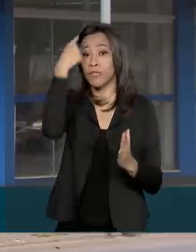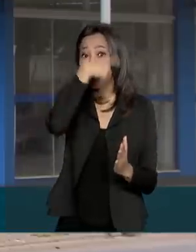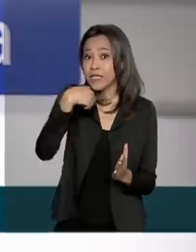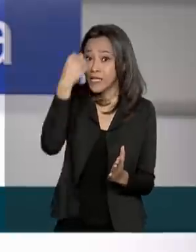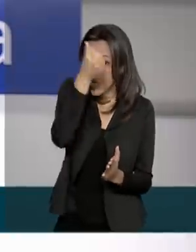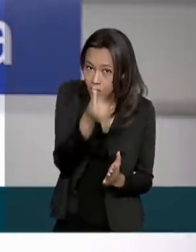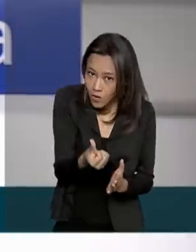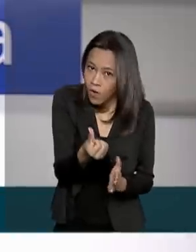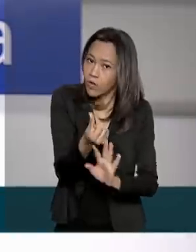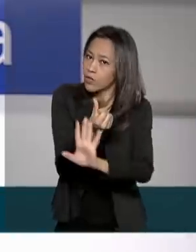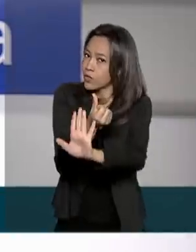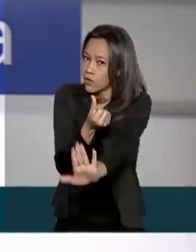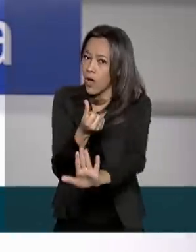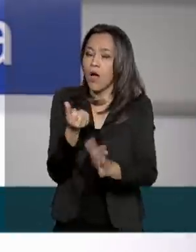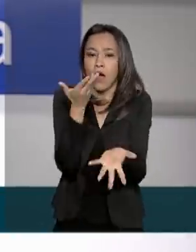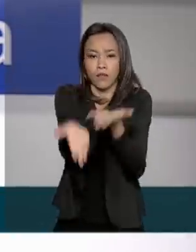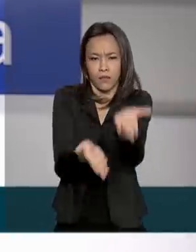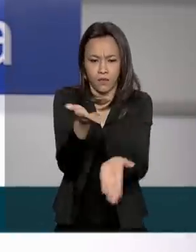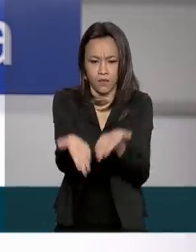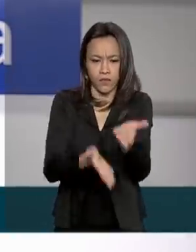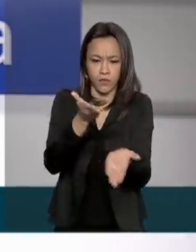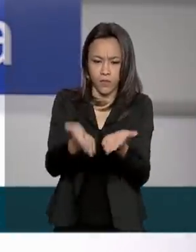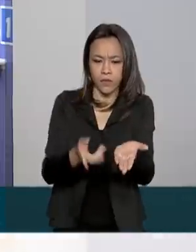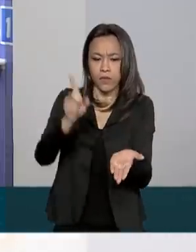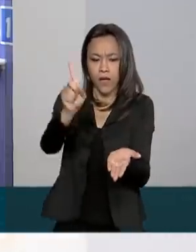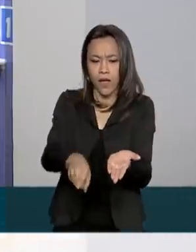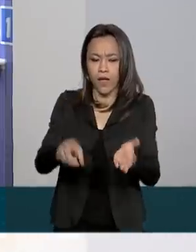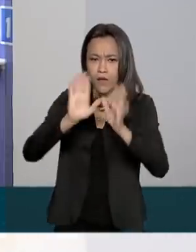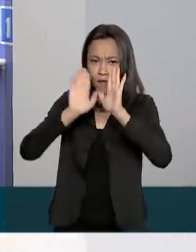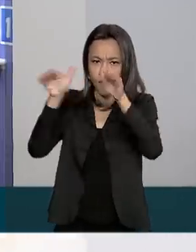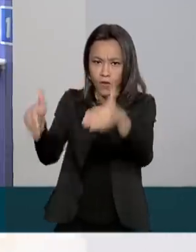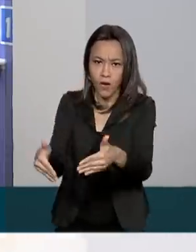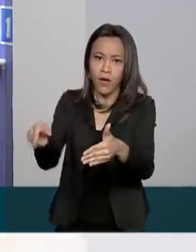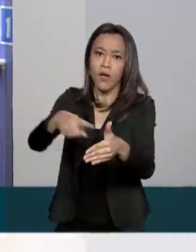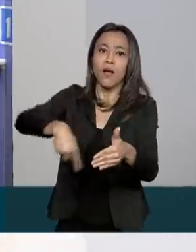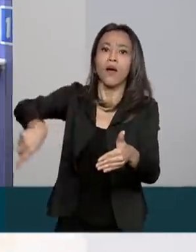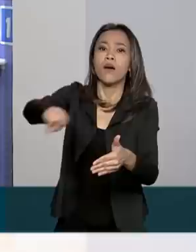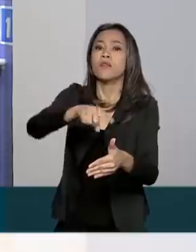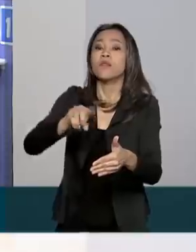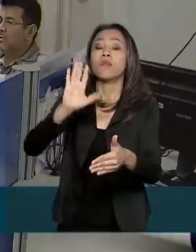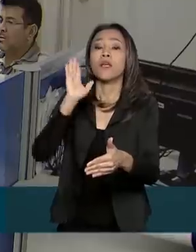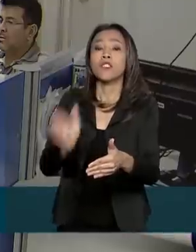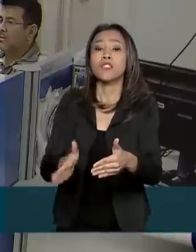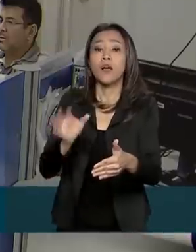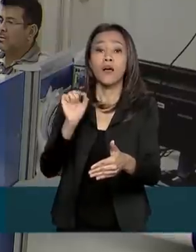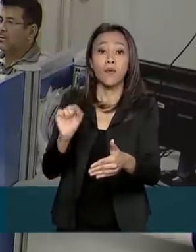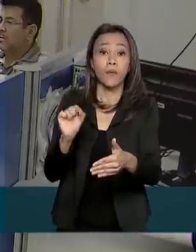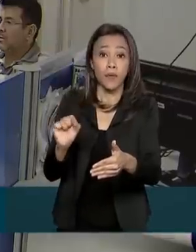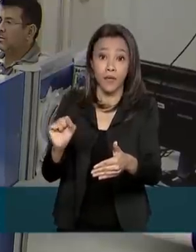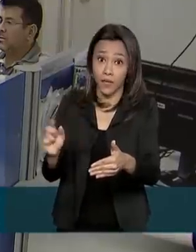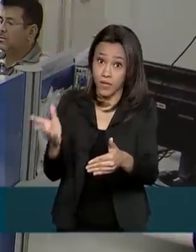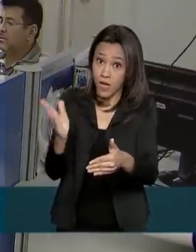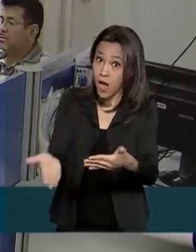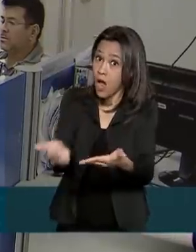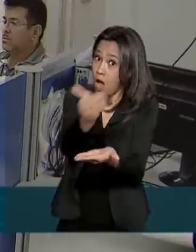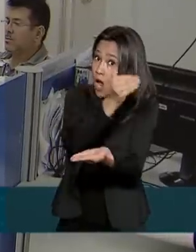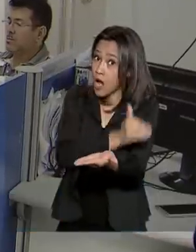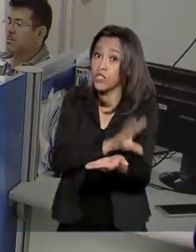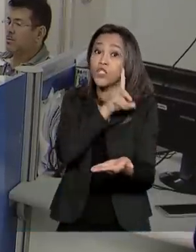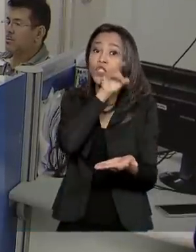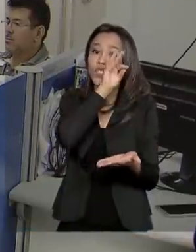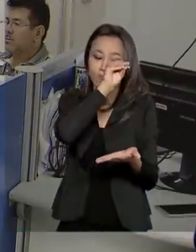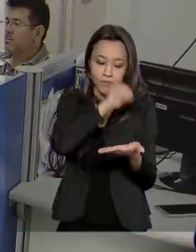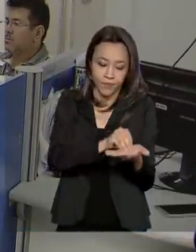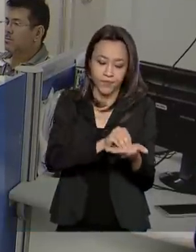apenas. E o atendimento vai ser exclusivo para os segurados e beneficiários que fizerem o agendamento pelo